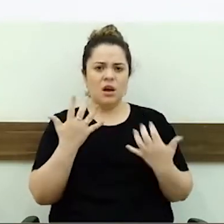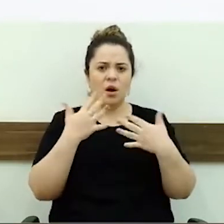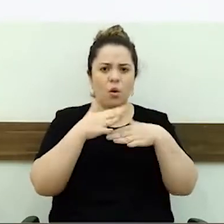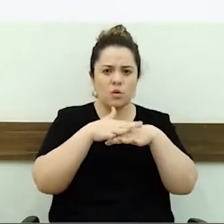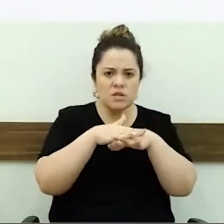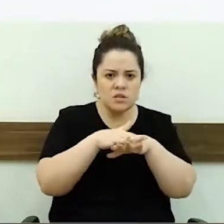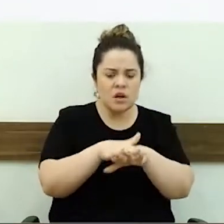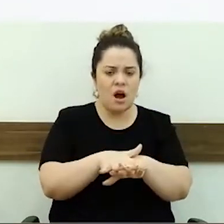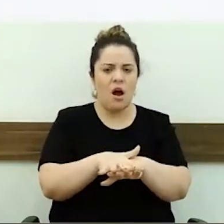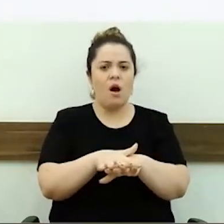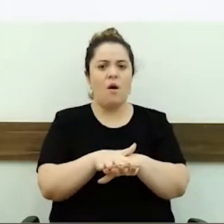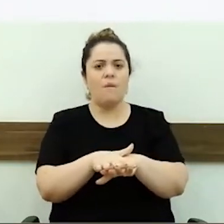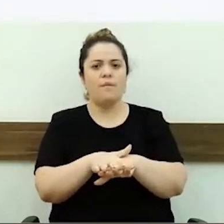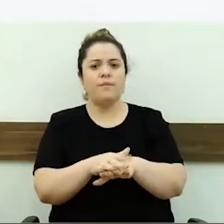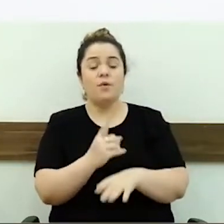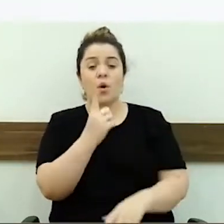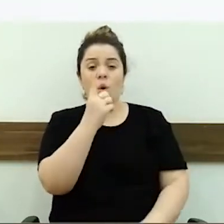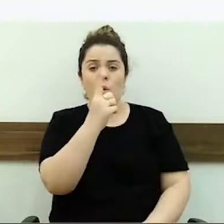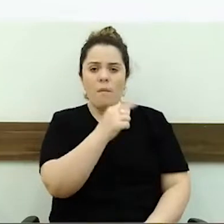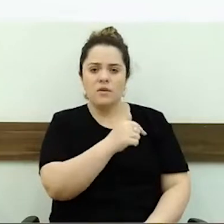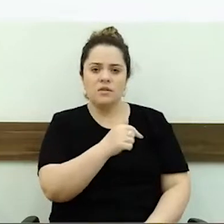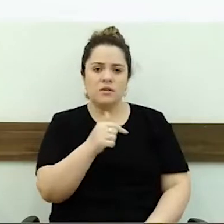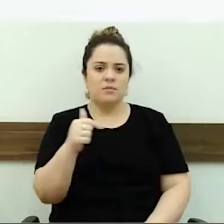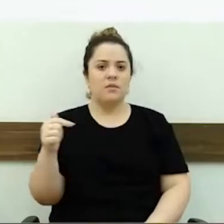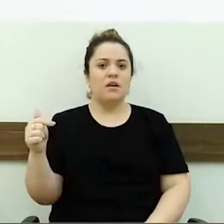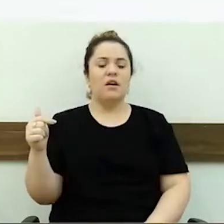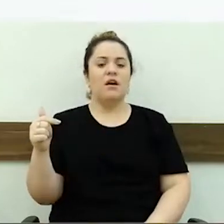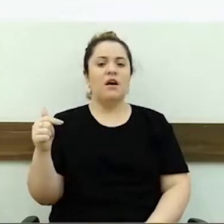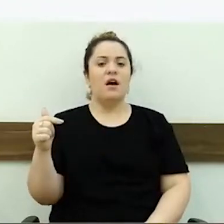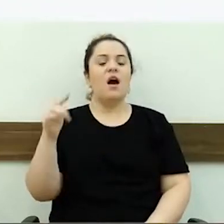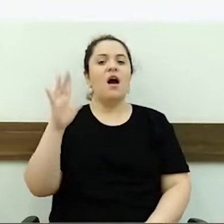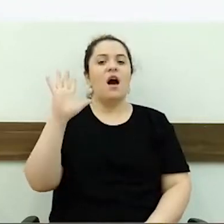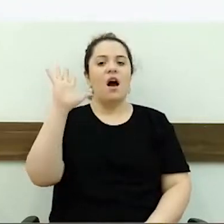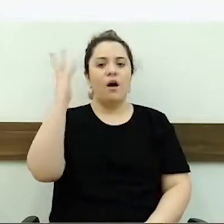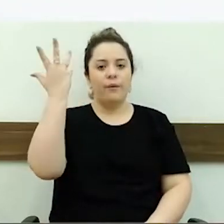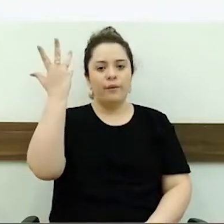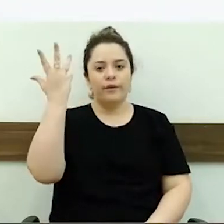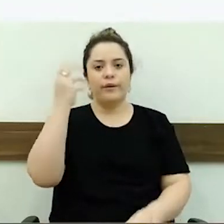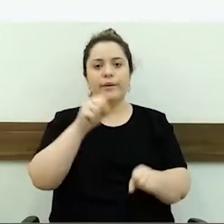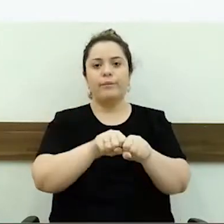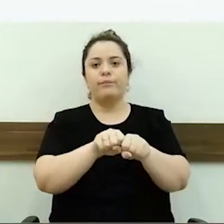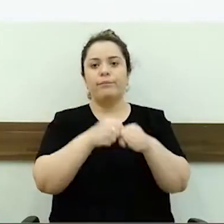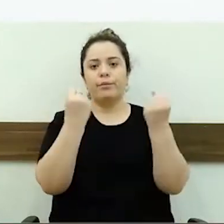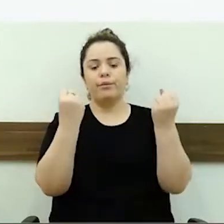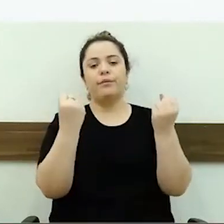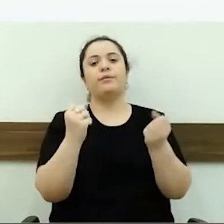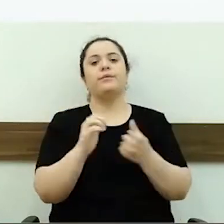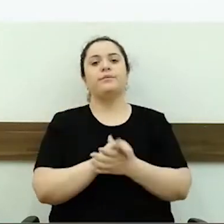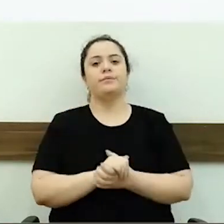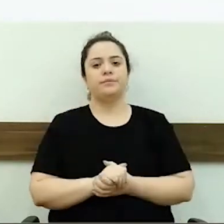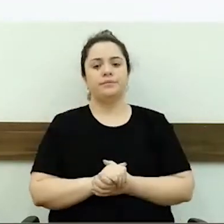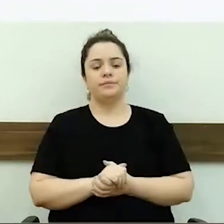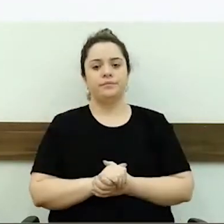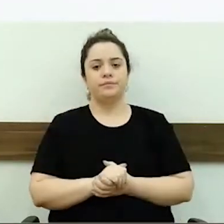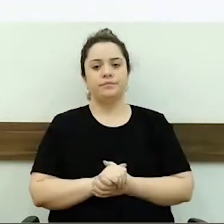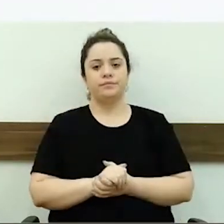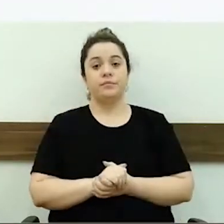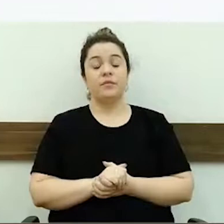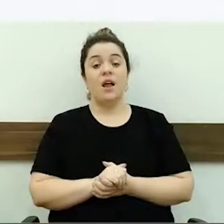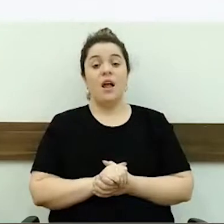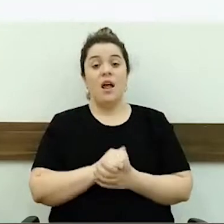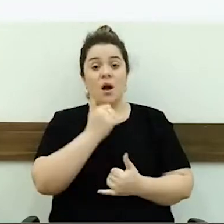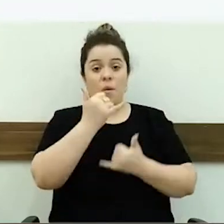município, em menos de uma semana acontece uma coisa dessa. Além do parque adaptado,